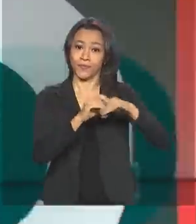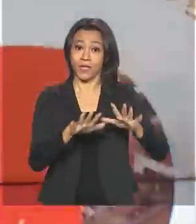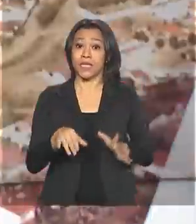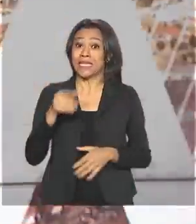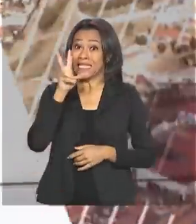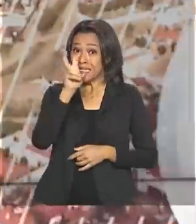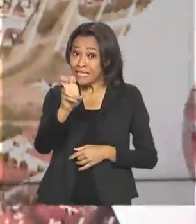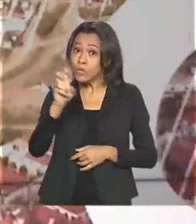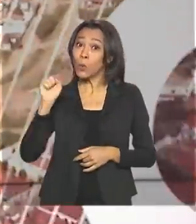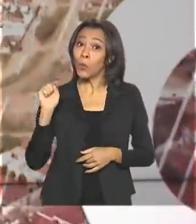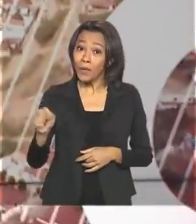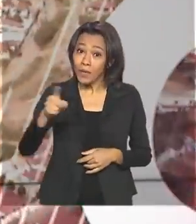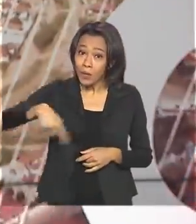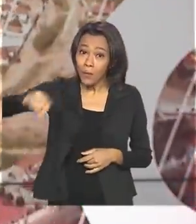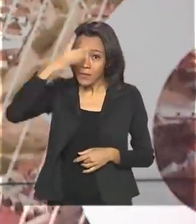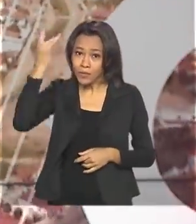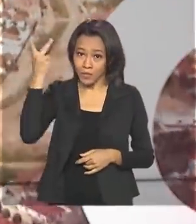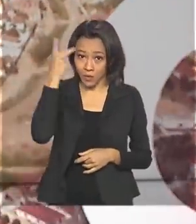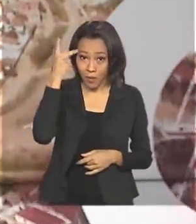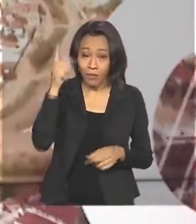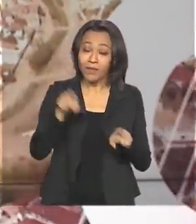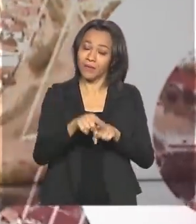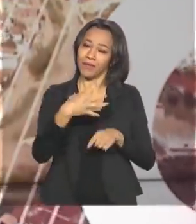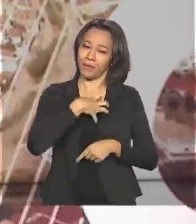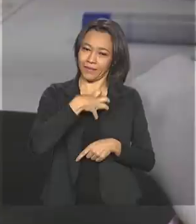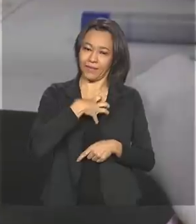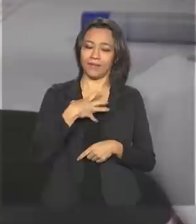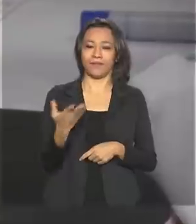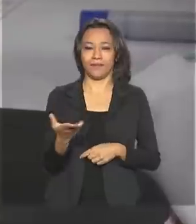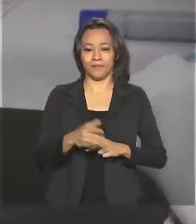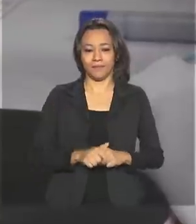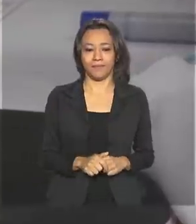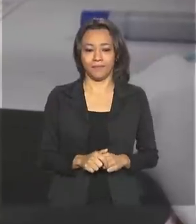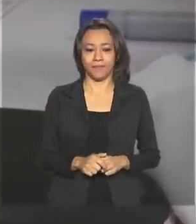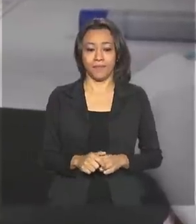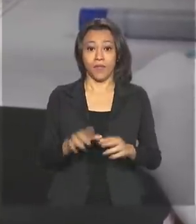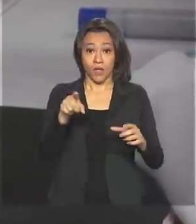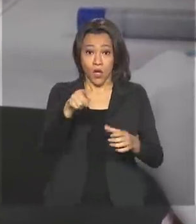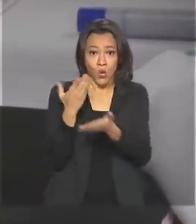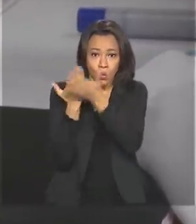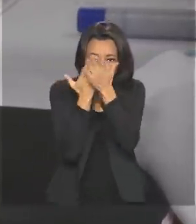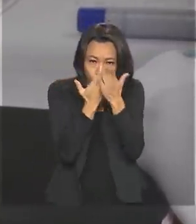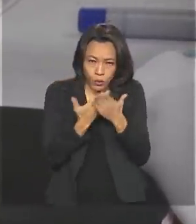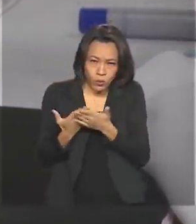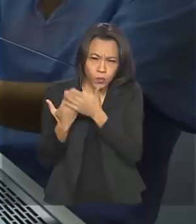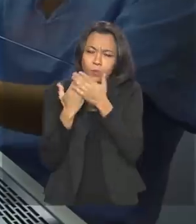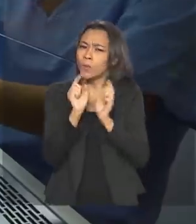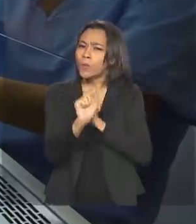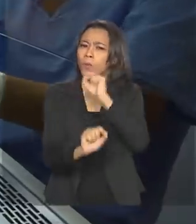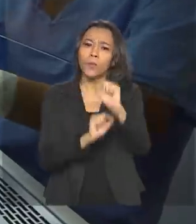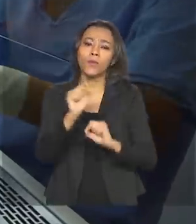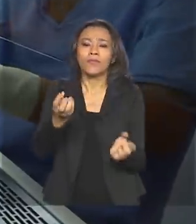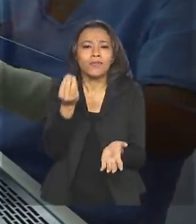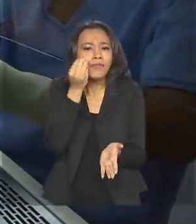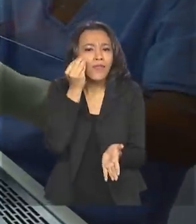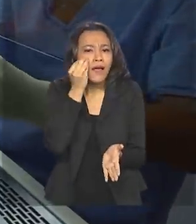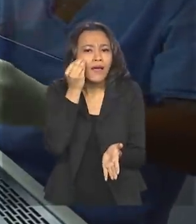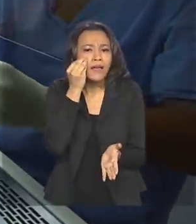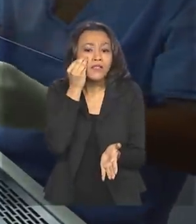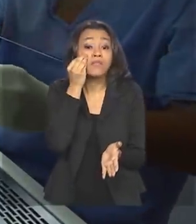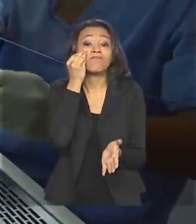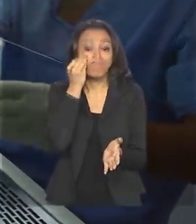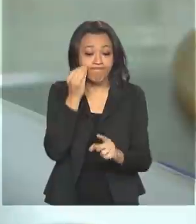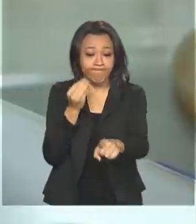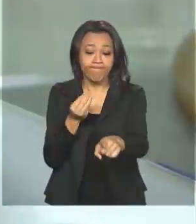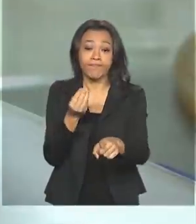5 mil voluntários de São Paulo e da Bahia. O estudo prevê a realização de testes em cerca de